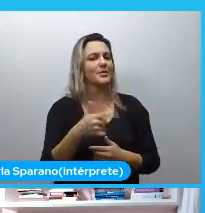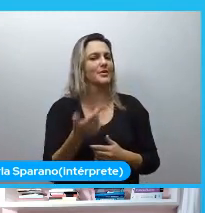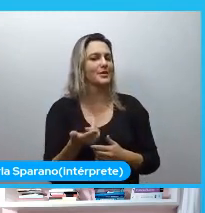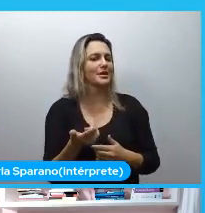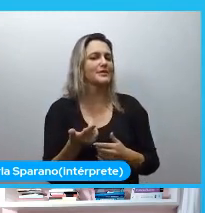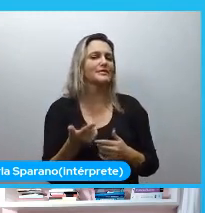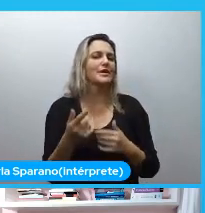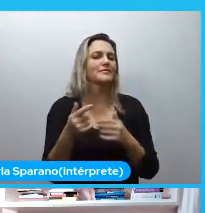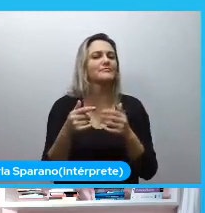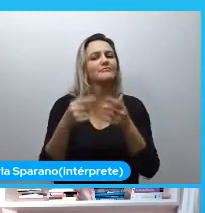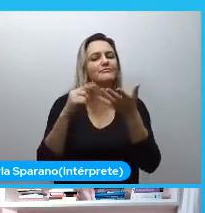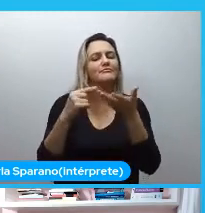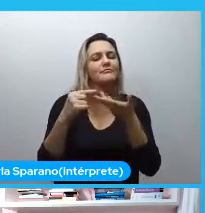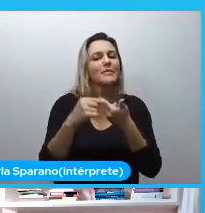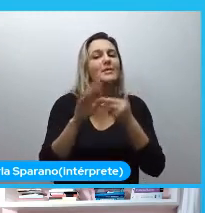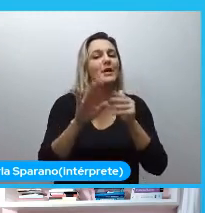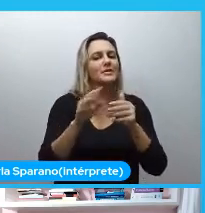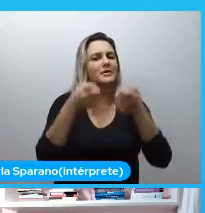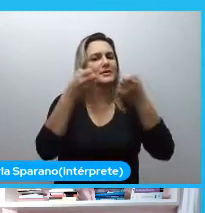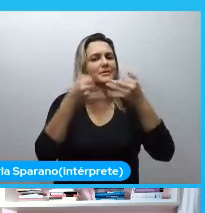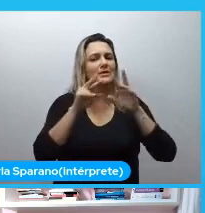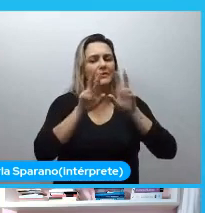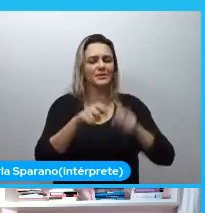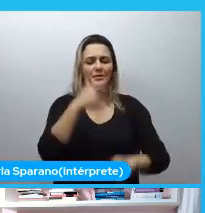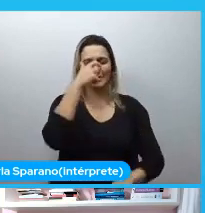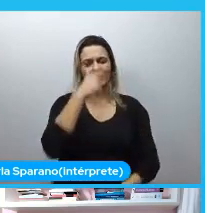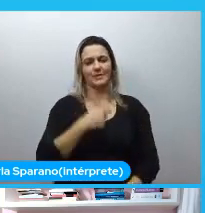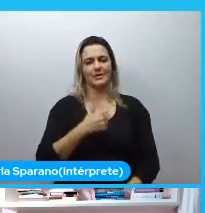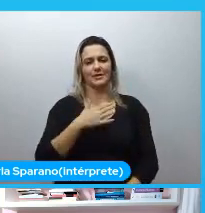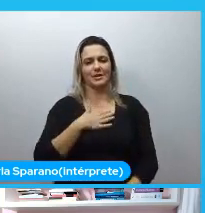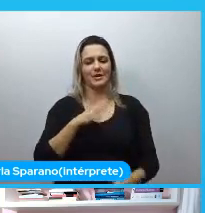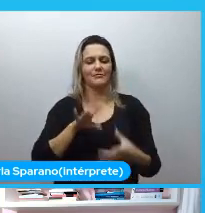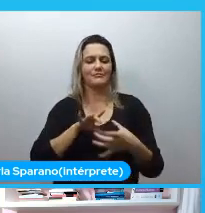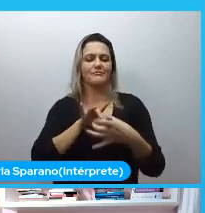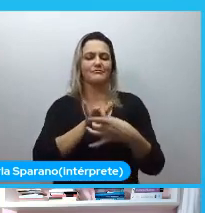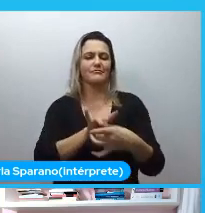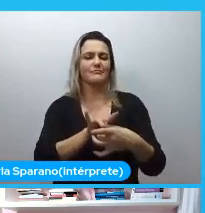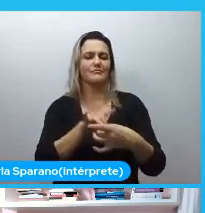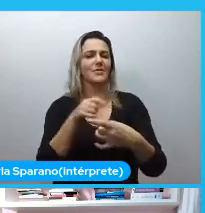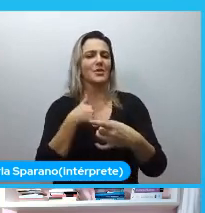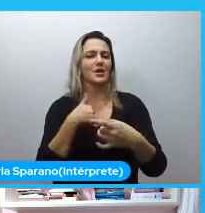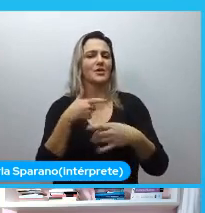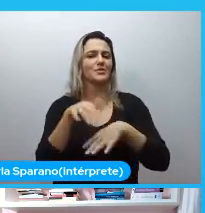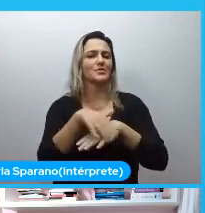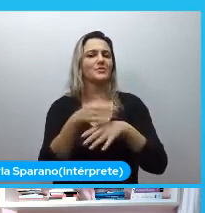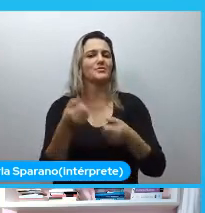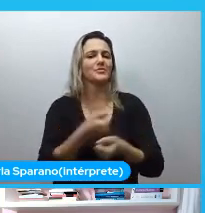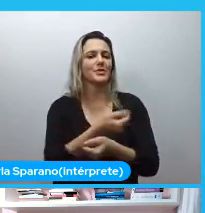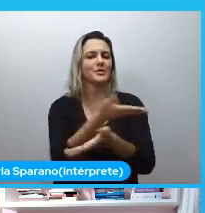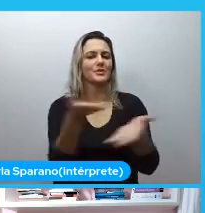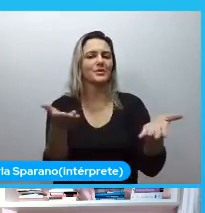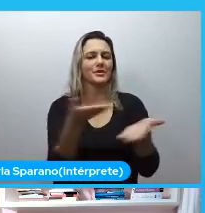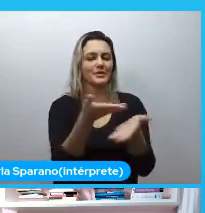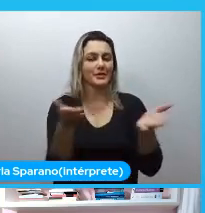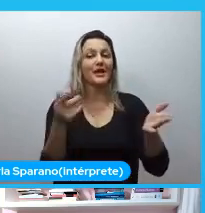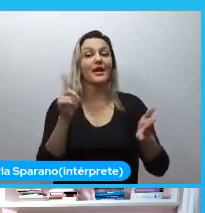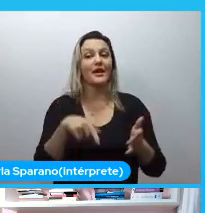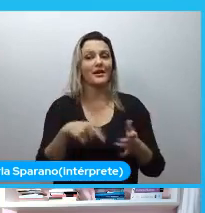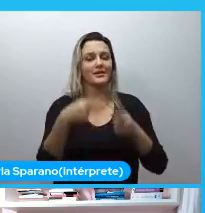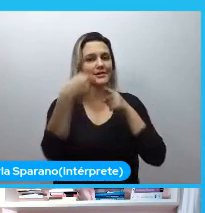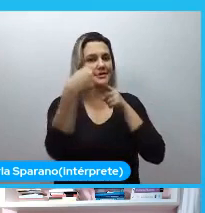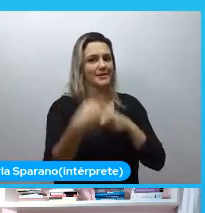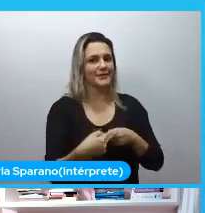eu queria falar um pouquinho sobre mim e aí ir conectando no que é que eu queria compartilhar com vocês hoje. E isso foi um grande desafio, assim.